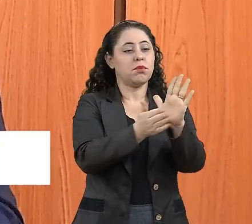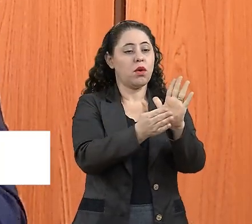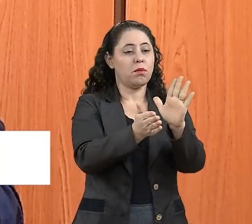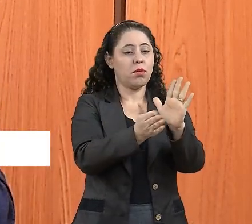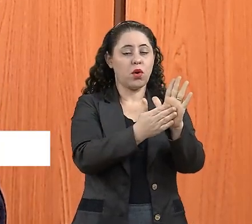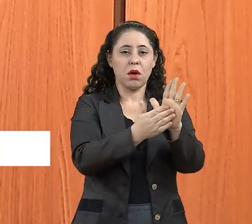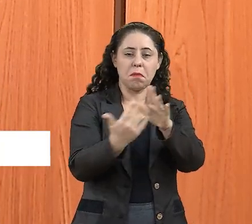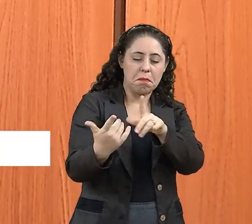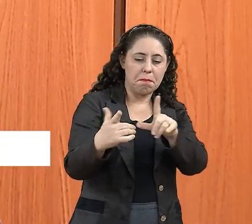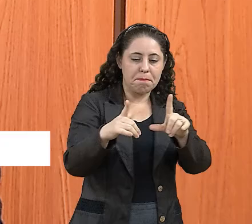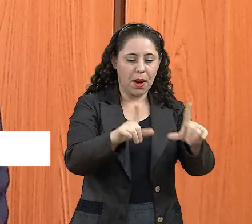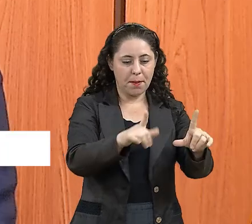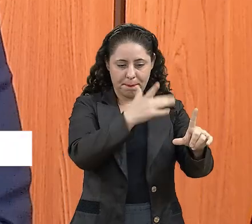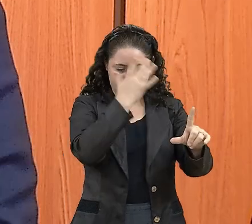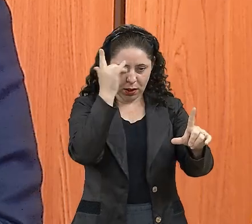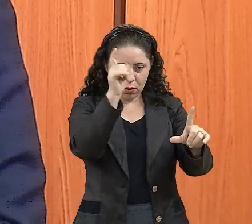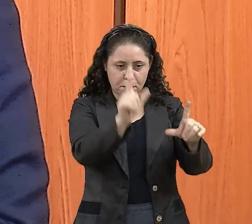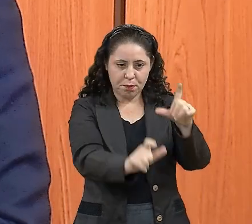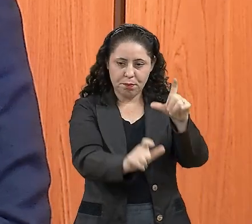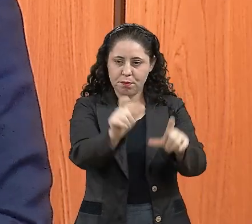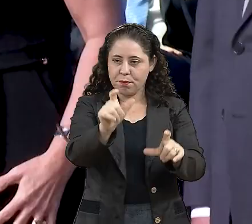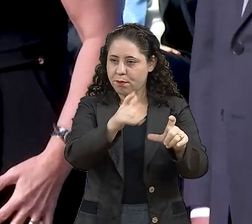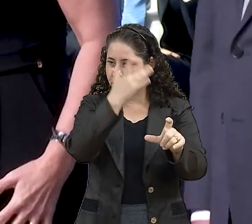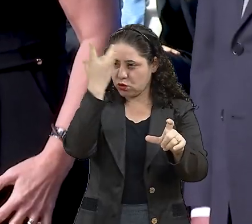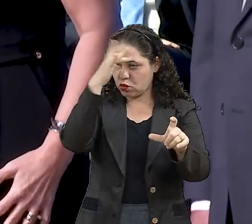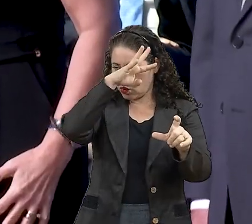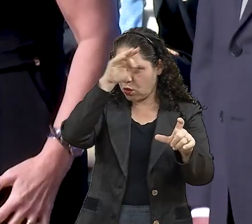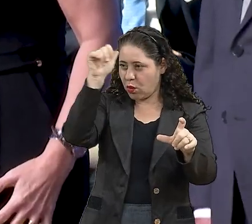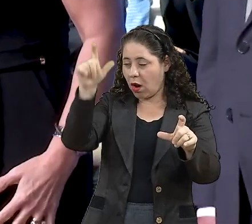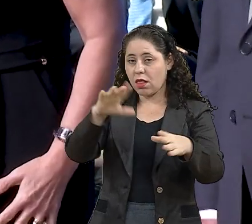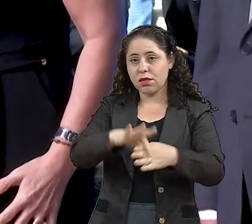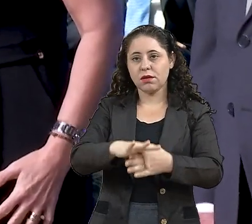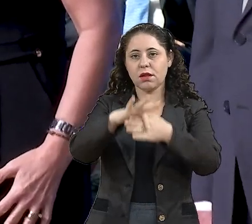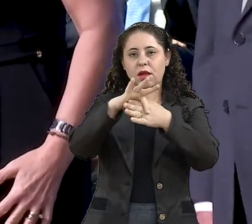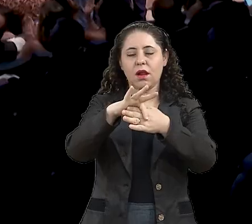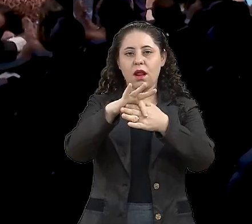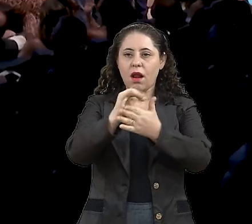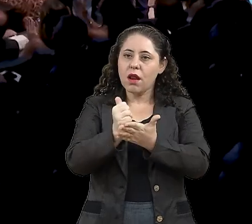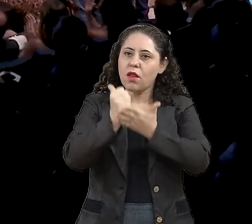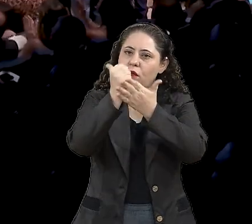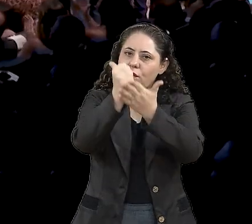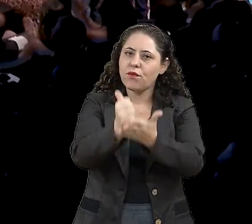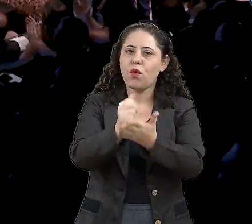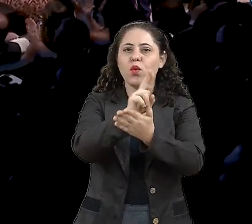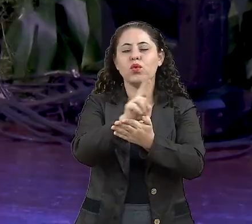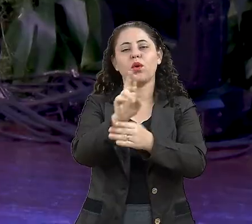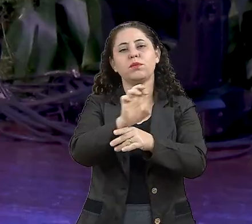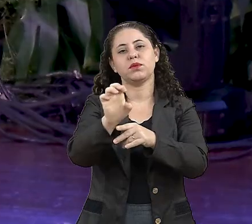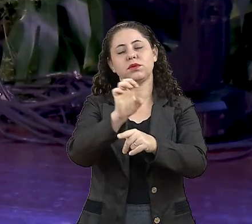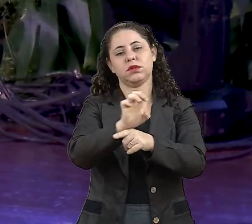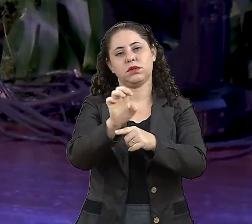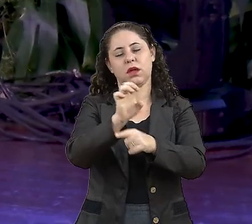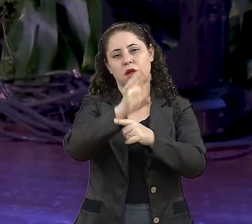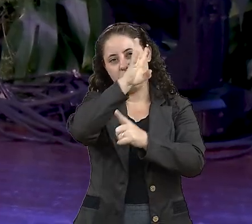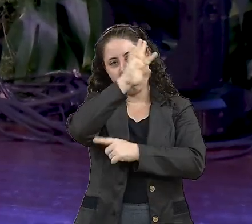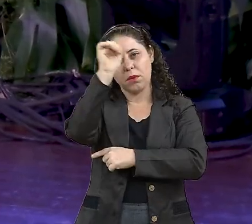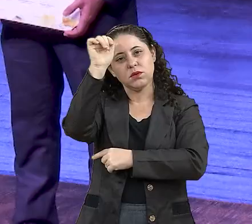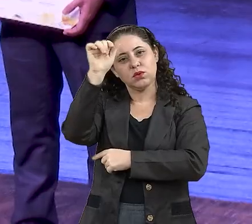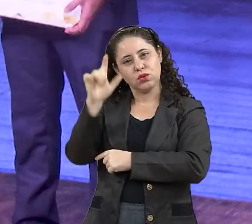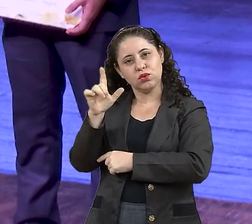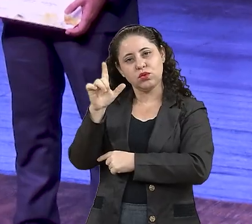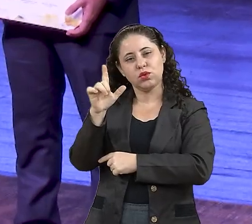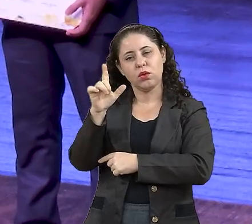título para alguma personalidade que se destacou, que levou o nome do Mato Grosso do Sul